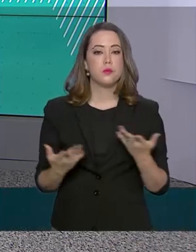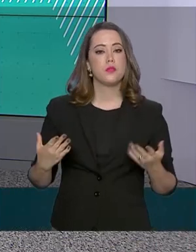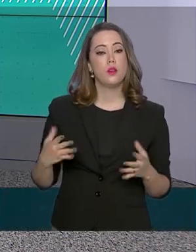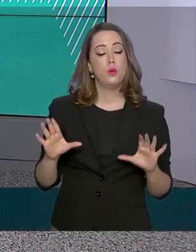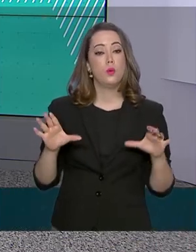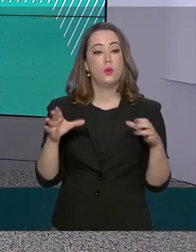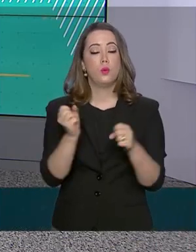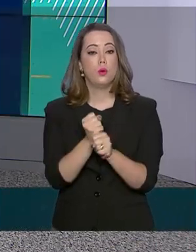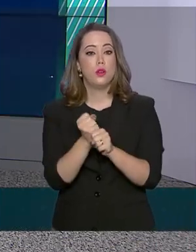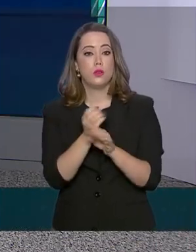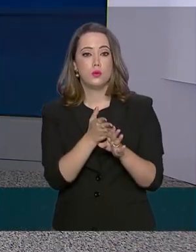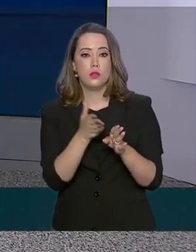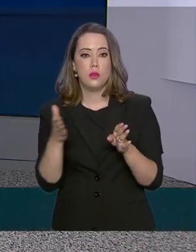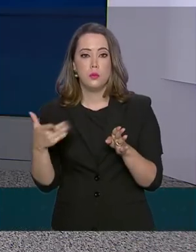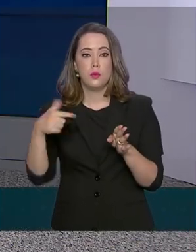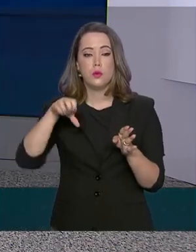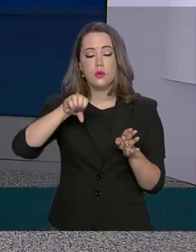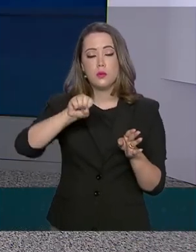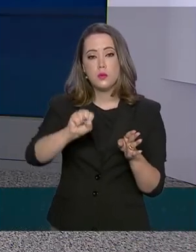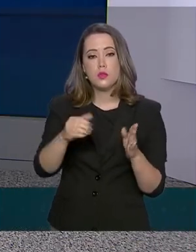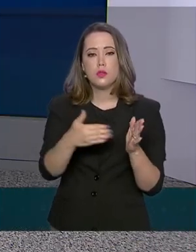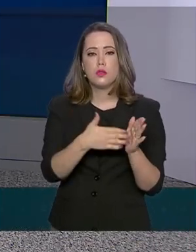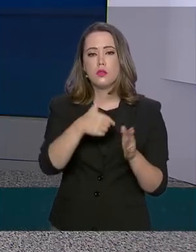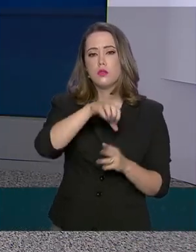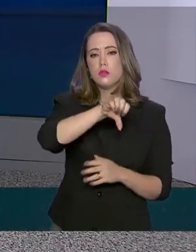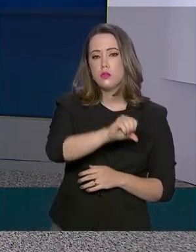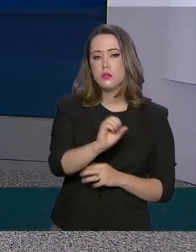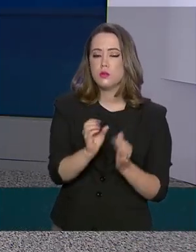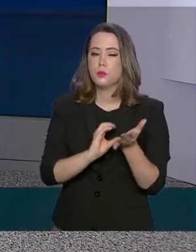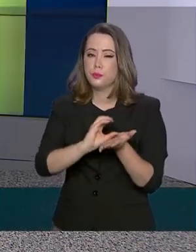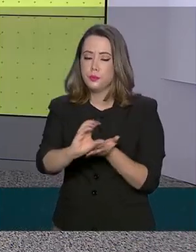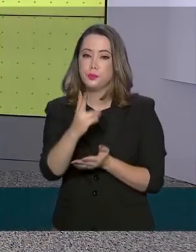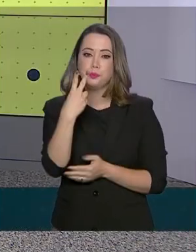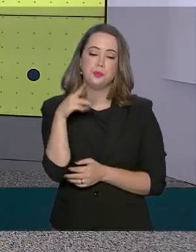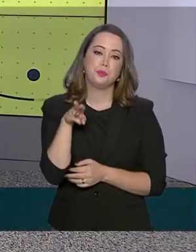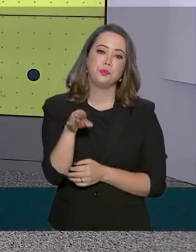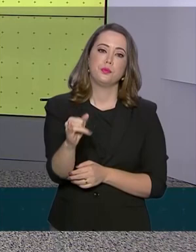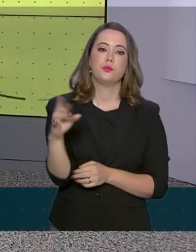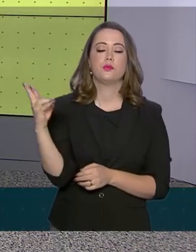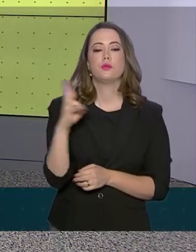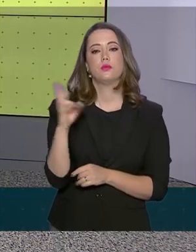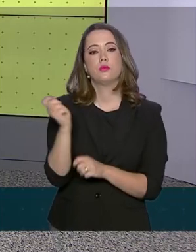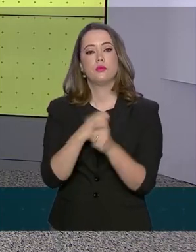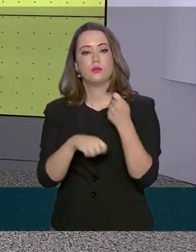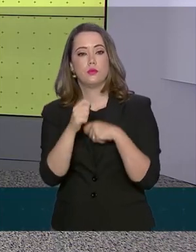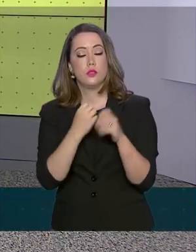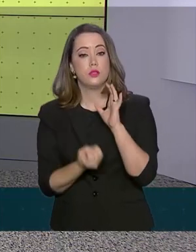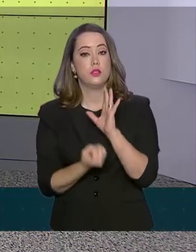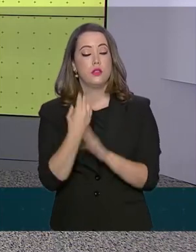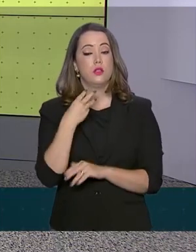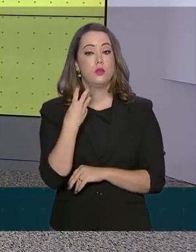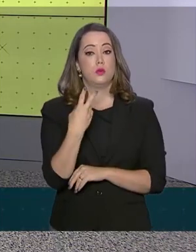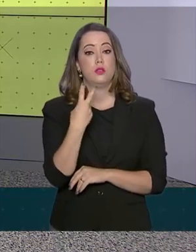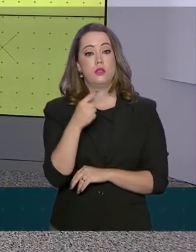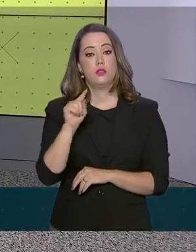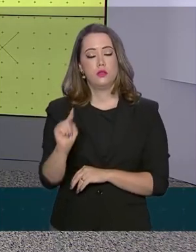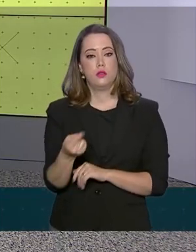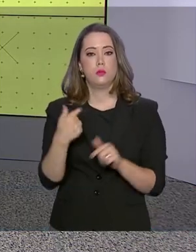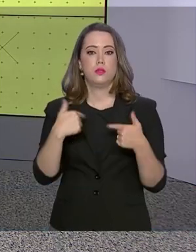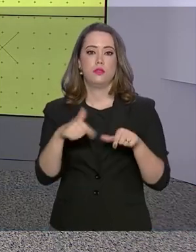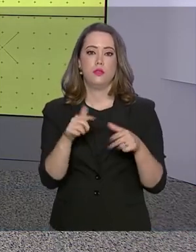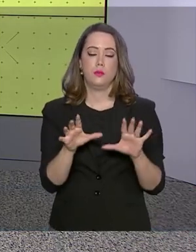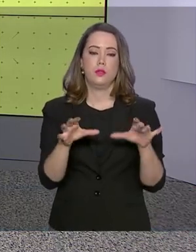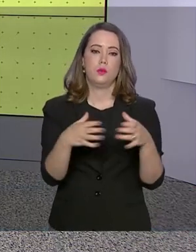2018-2019 injetou cerca de 2 bilhões de reais na economia e gerou quase 32 mil empregos no setor.